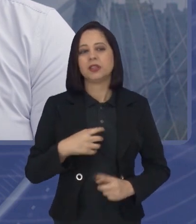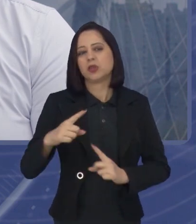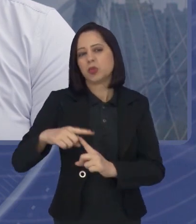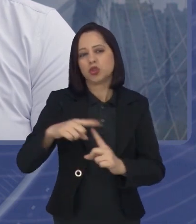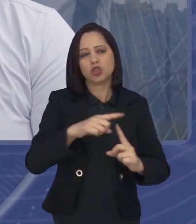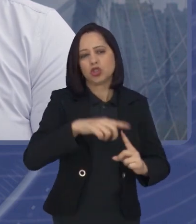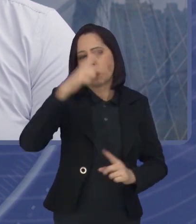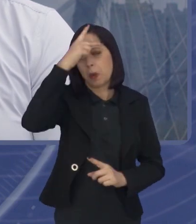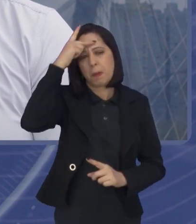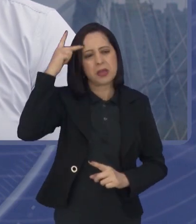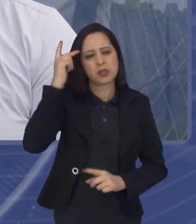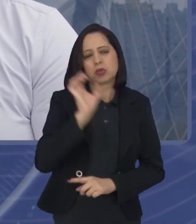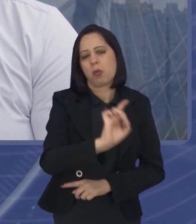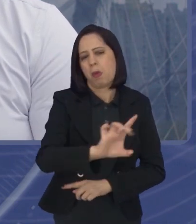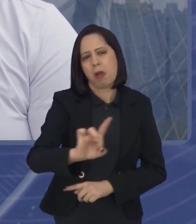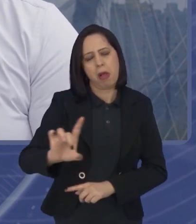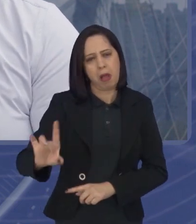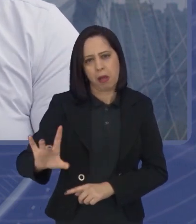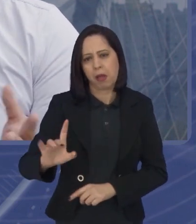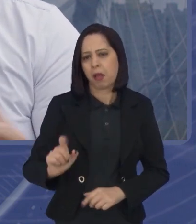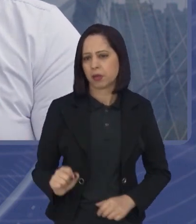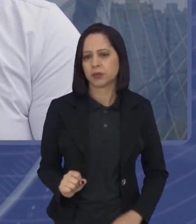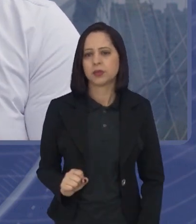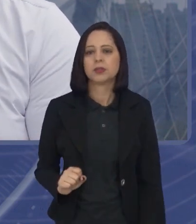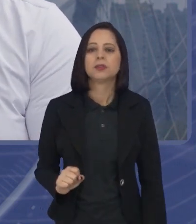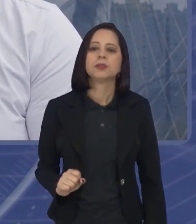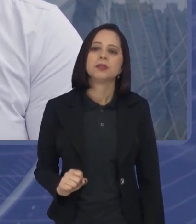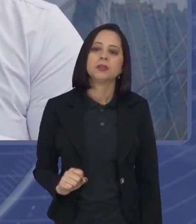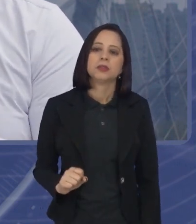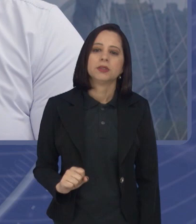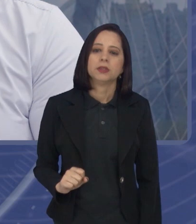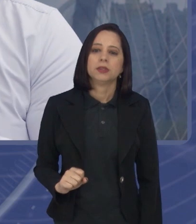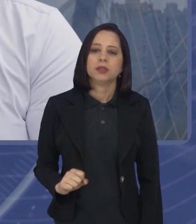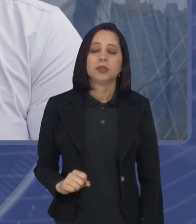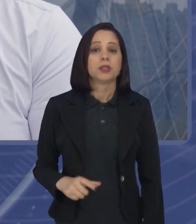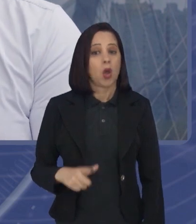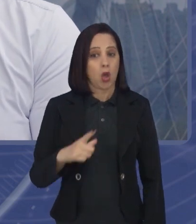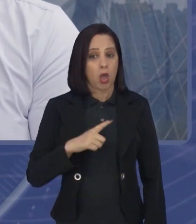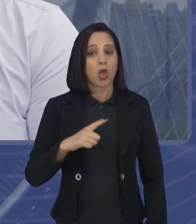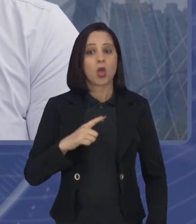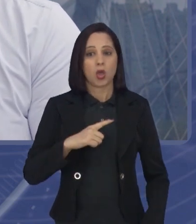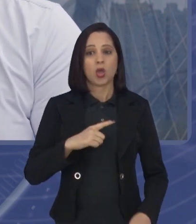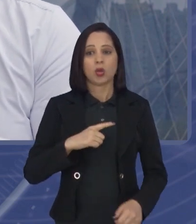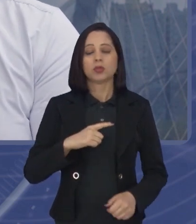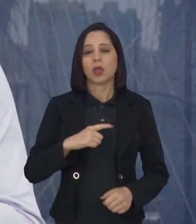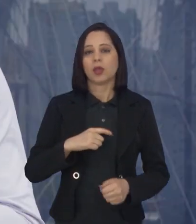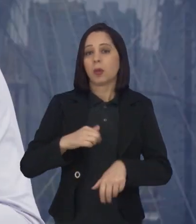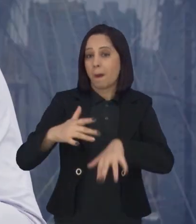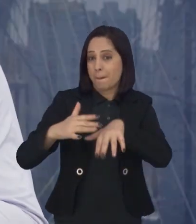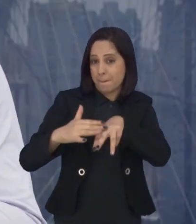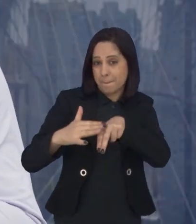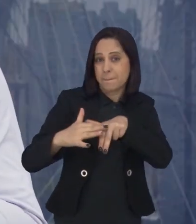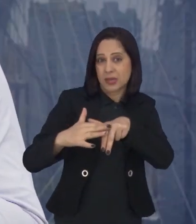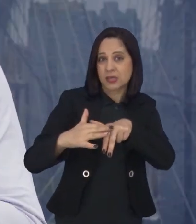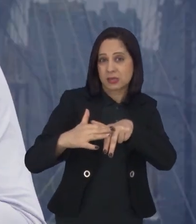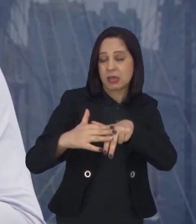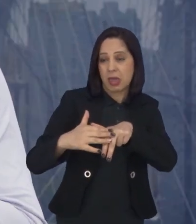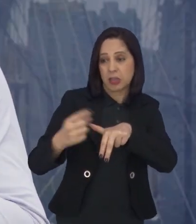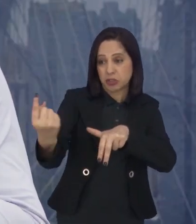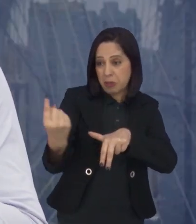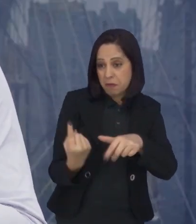mostram nesse sentido? Igual com ela, eu tenho vários pacientes do consultório que realmente vieram e falaram olha, doutor,